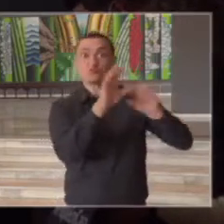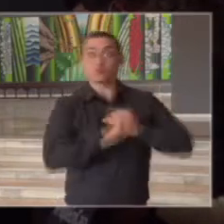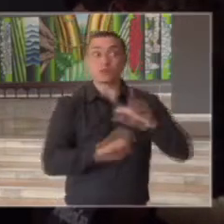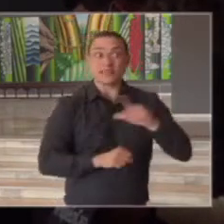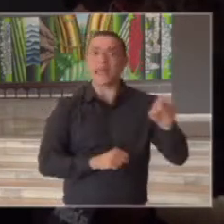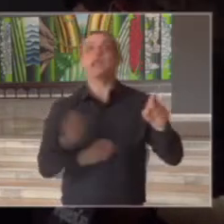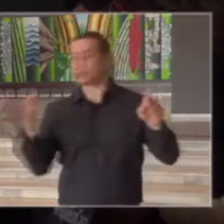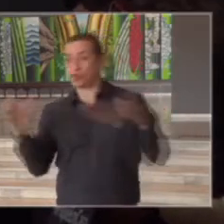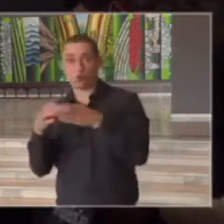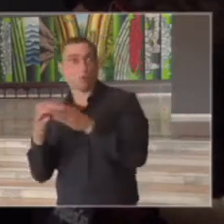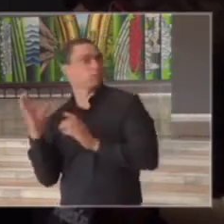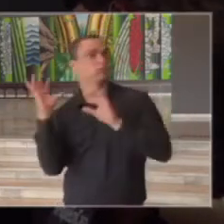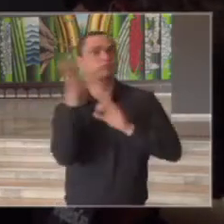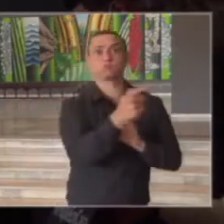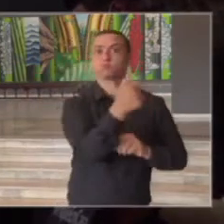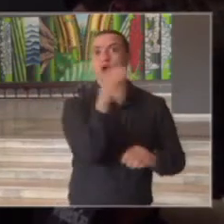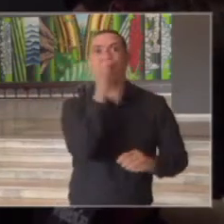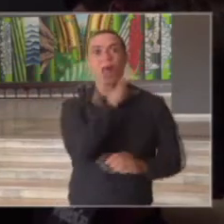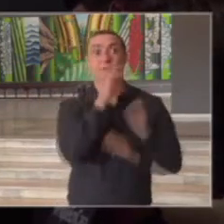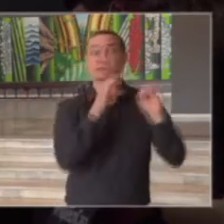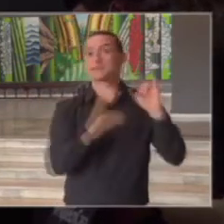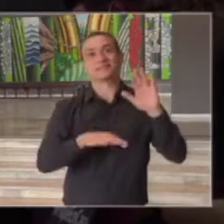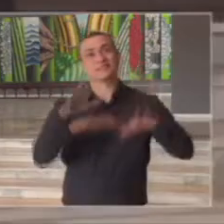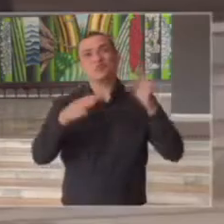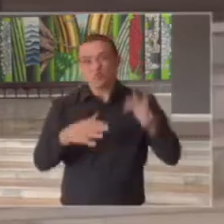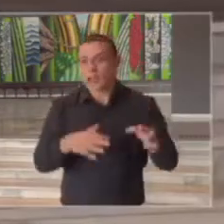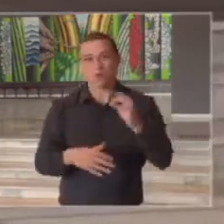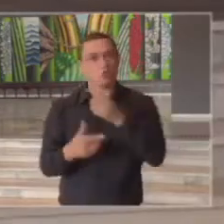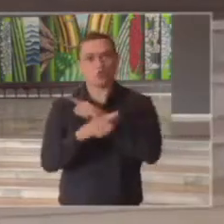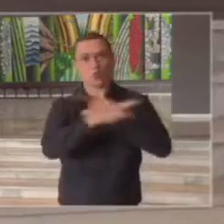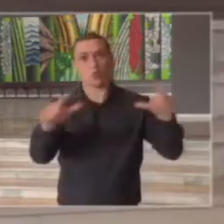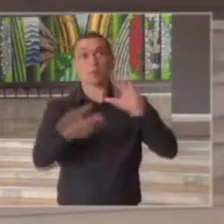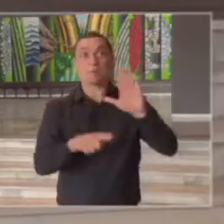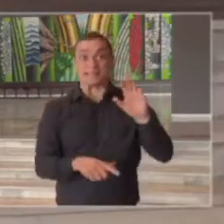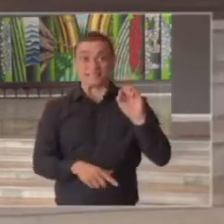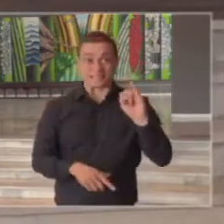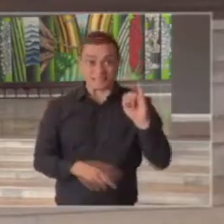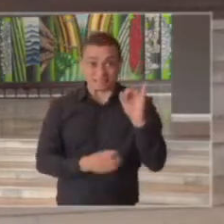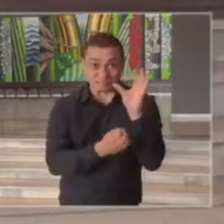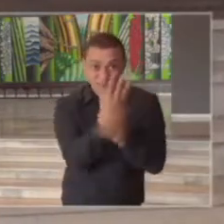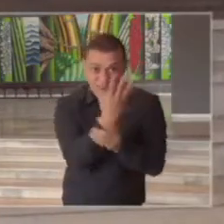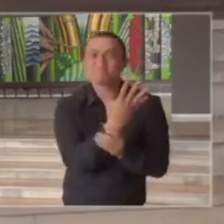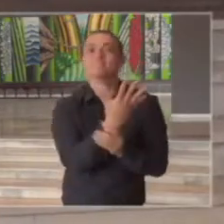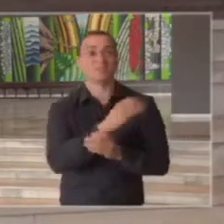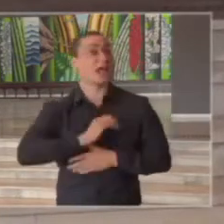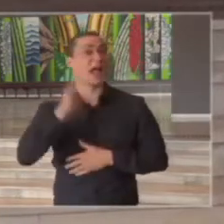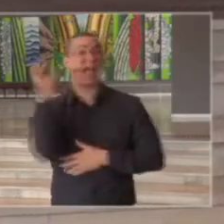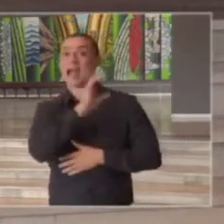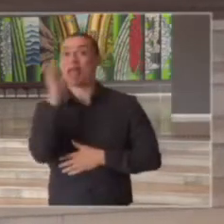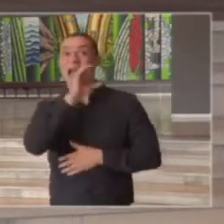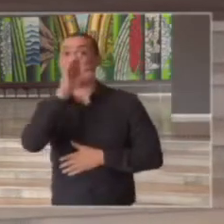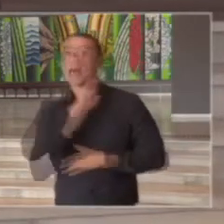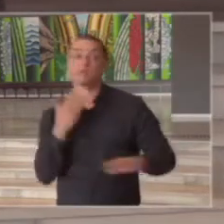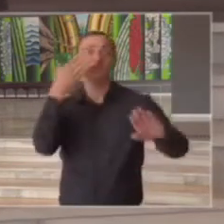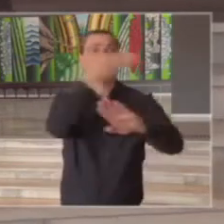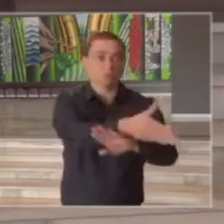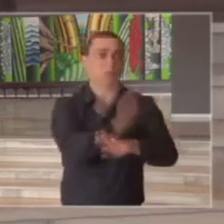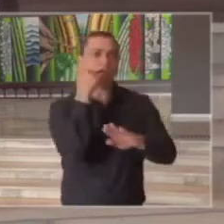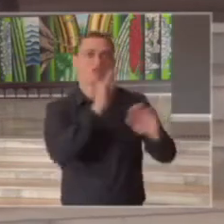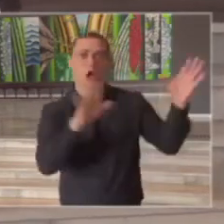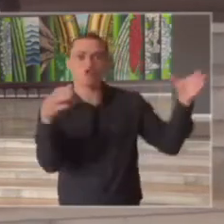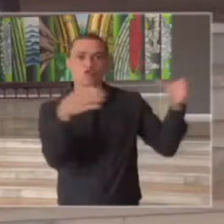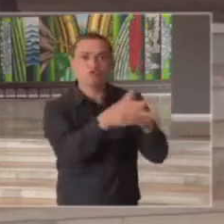em asilos mas eles acontecem e quando acontecem nós temos que ir rapidamente para conter esse caso